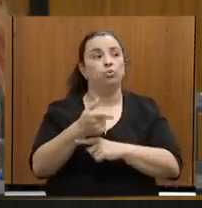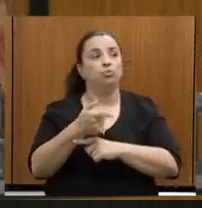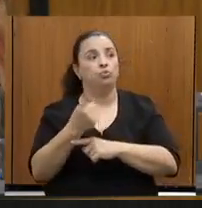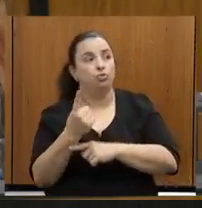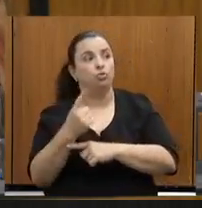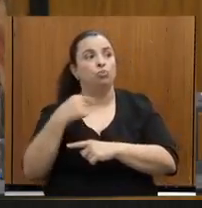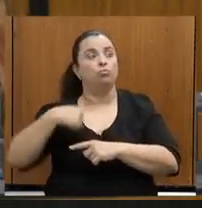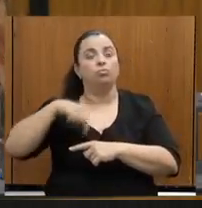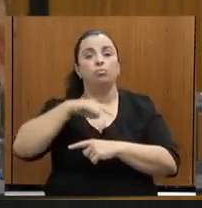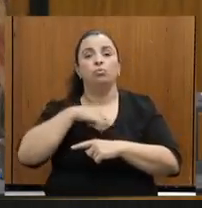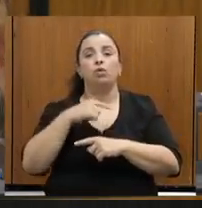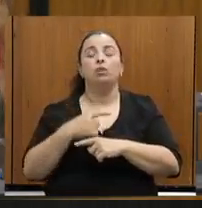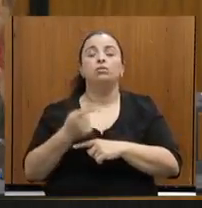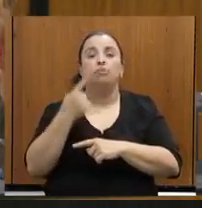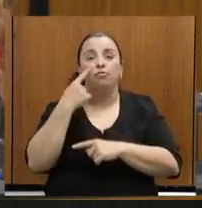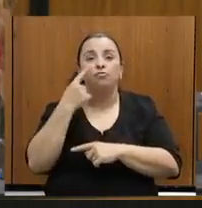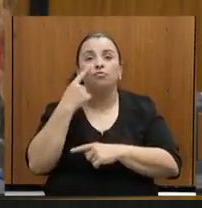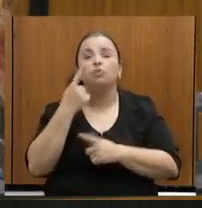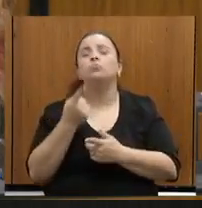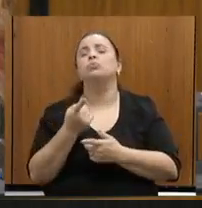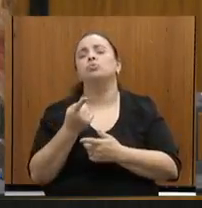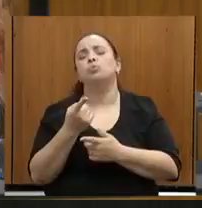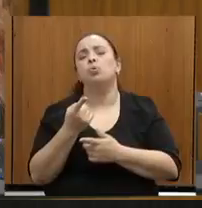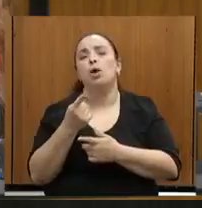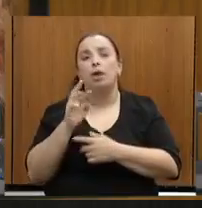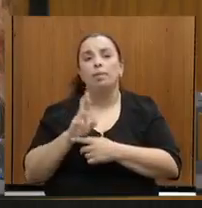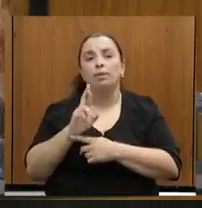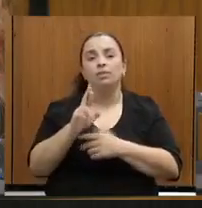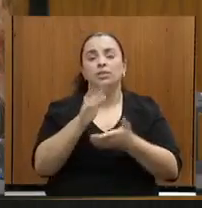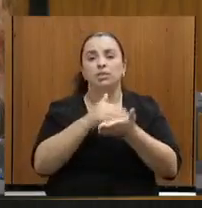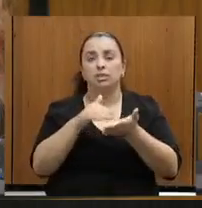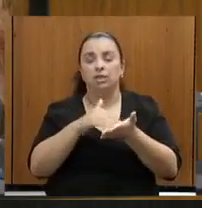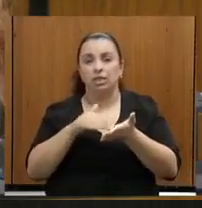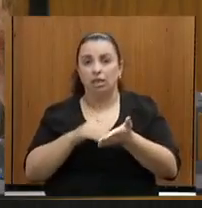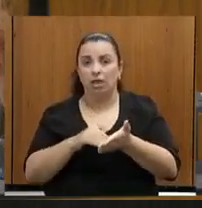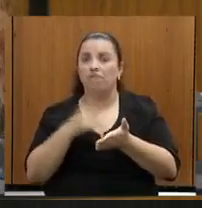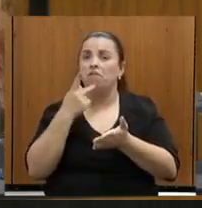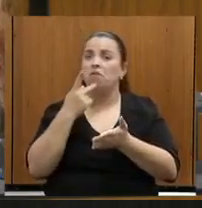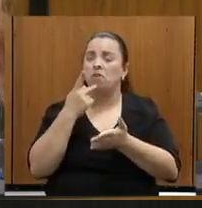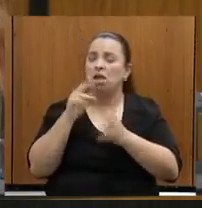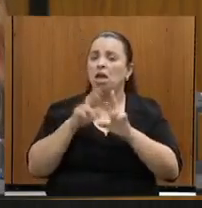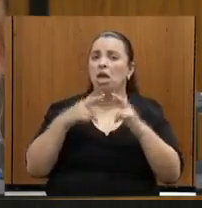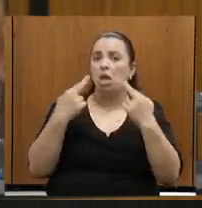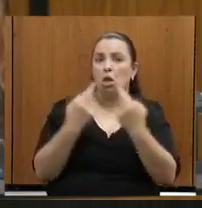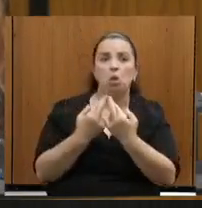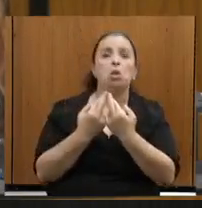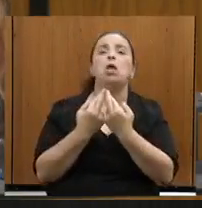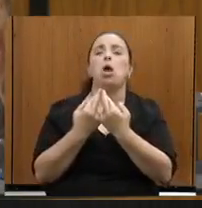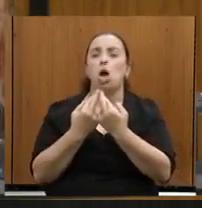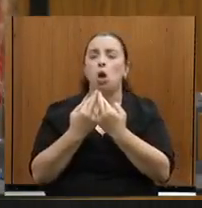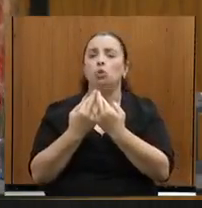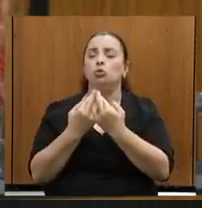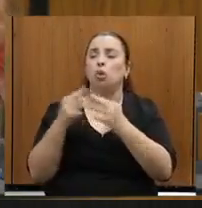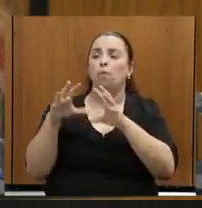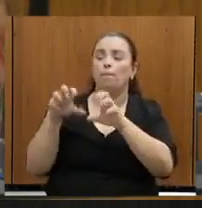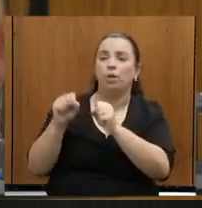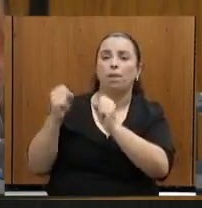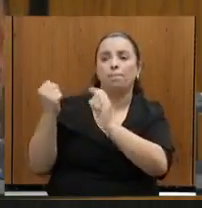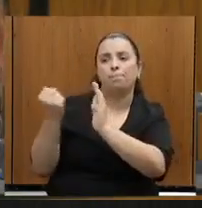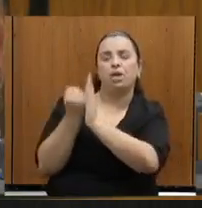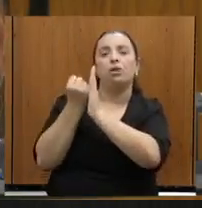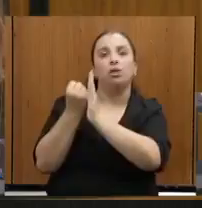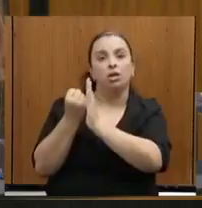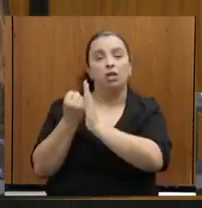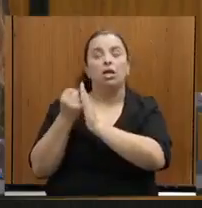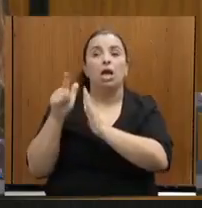representantes da secretaria que a reunião sobre o tombamento ocorreria daqui a um, dois meses, isso em junho deste